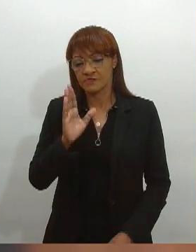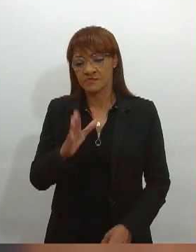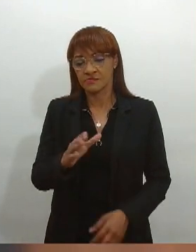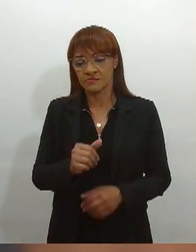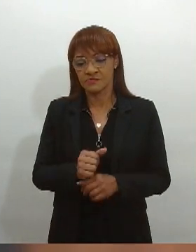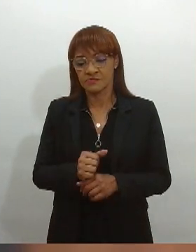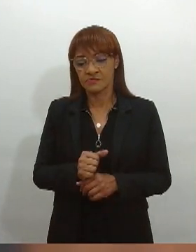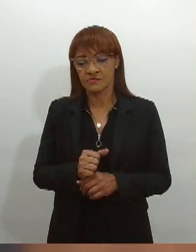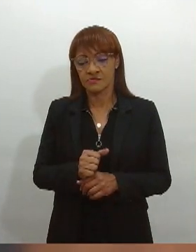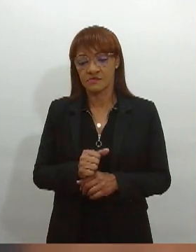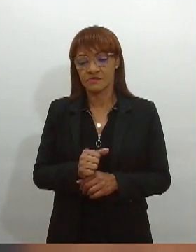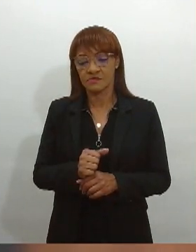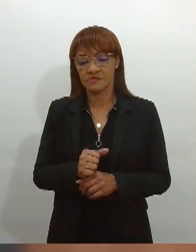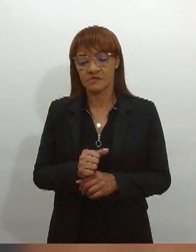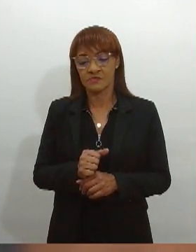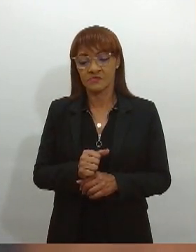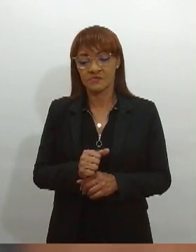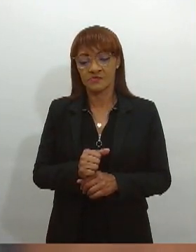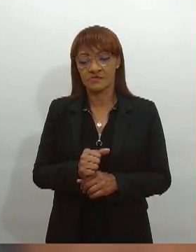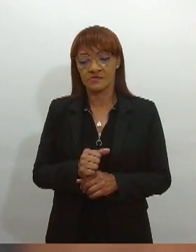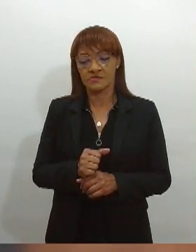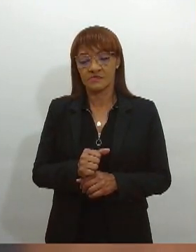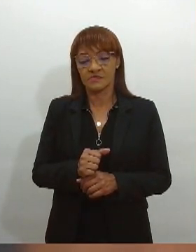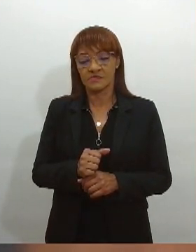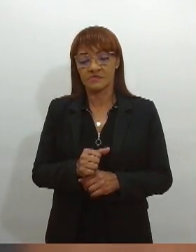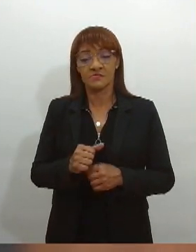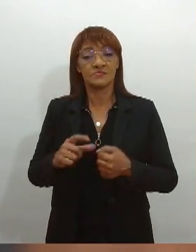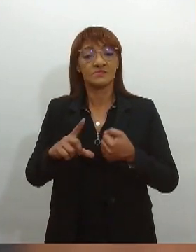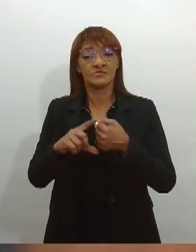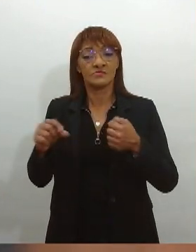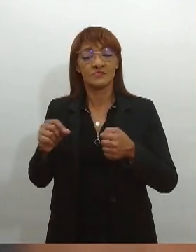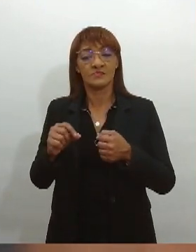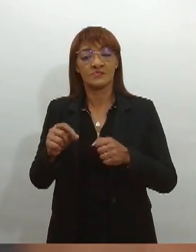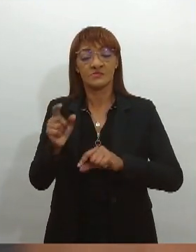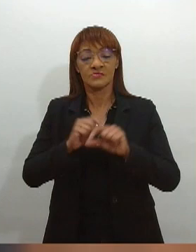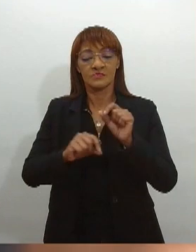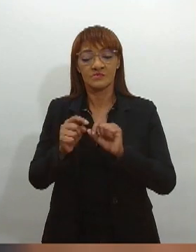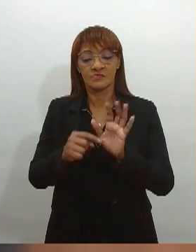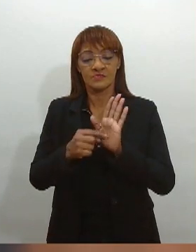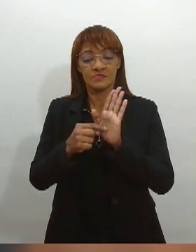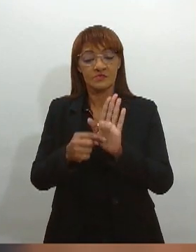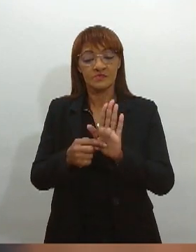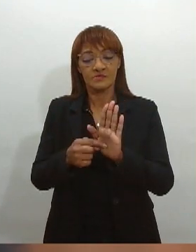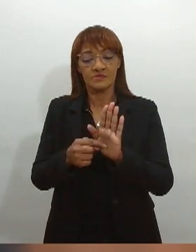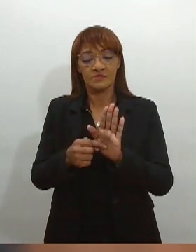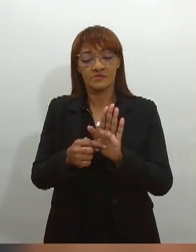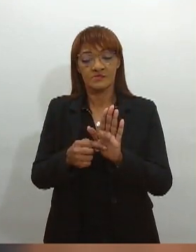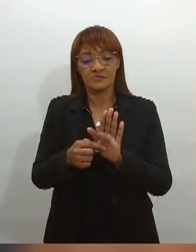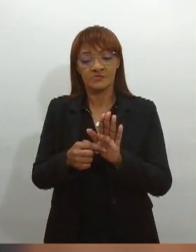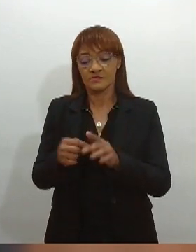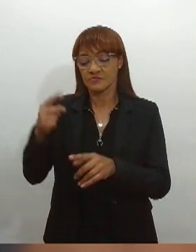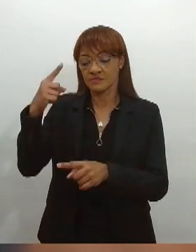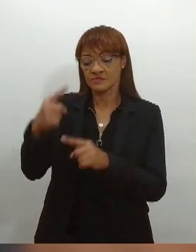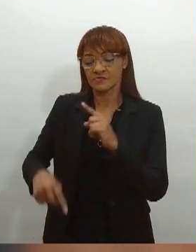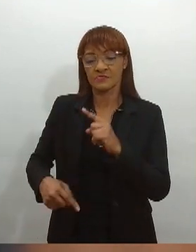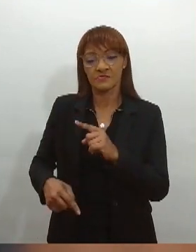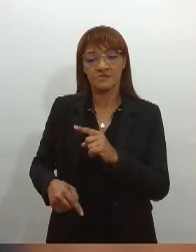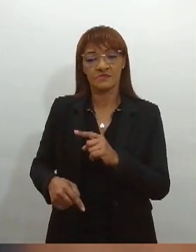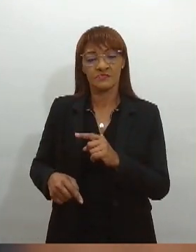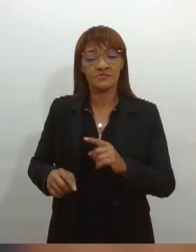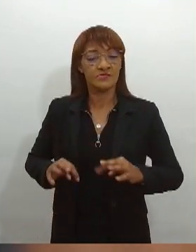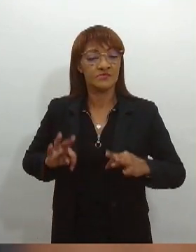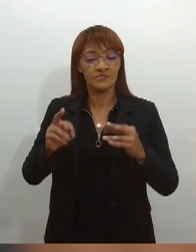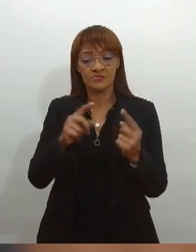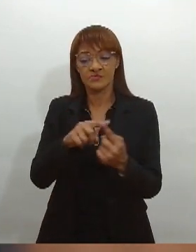da nação de combater qualquer tipo de discriminação. Além disso, temos a Declaração